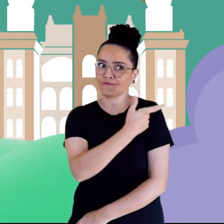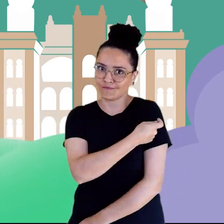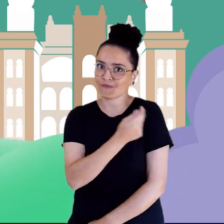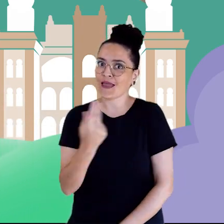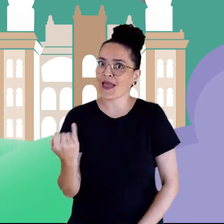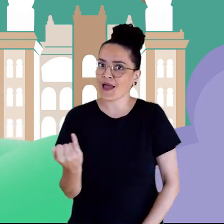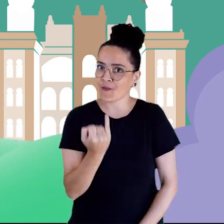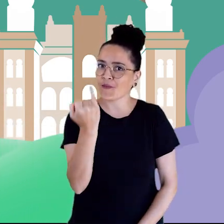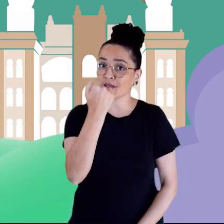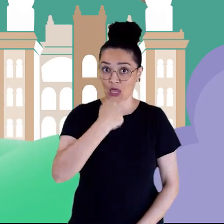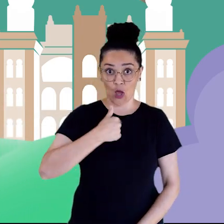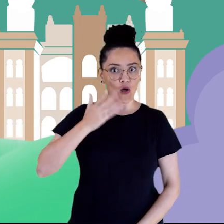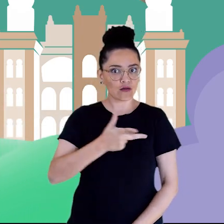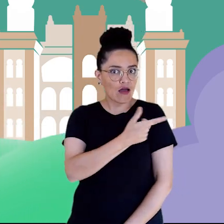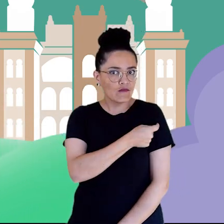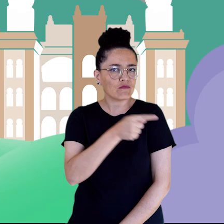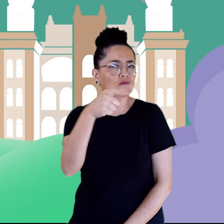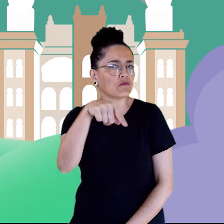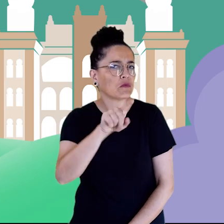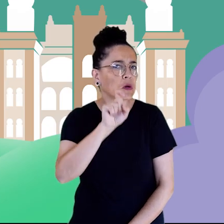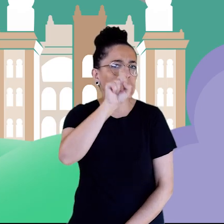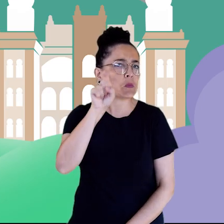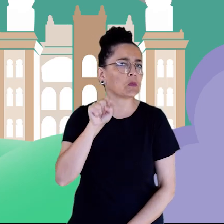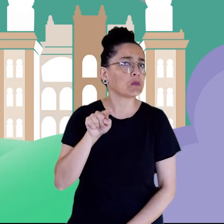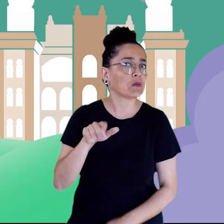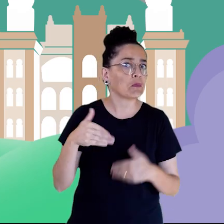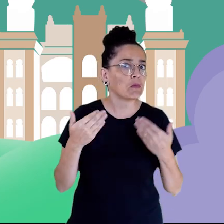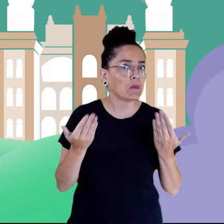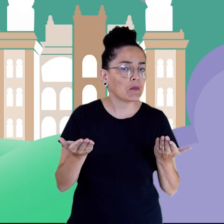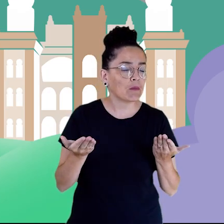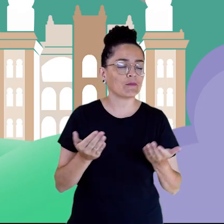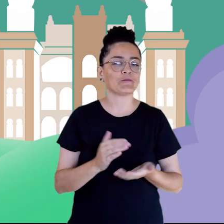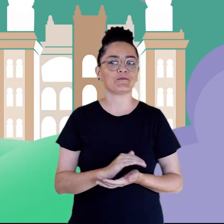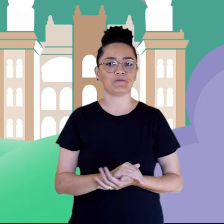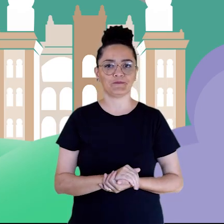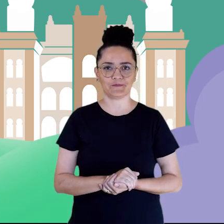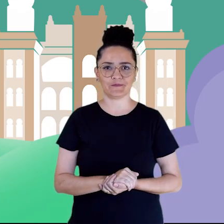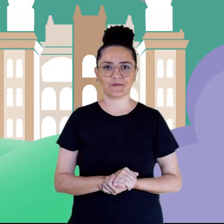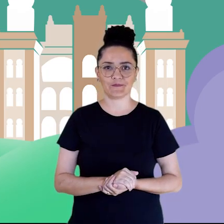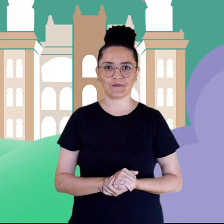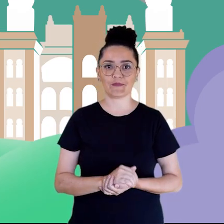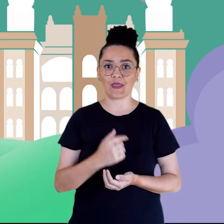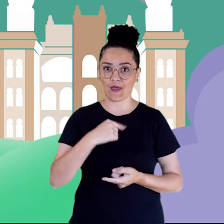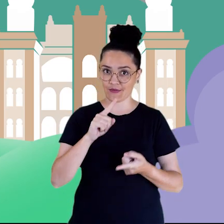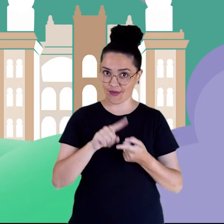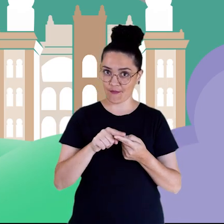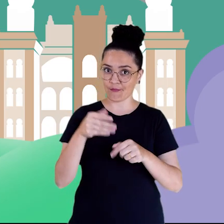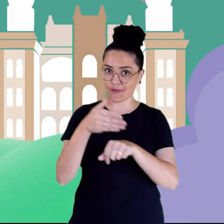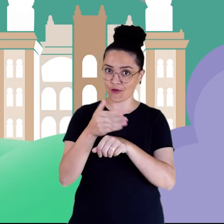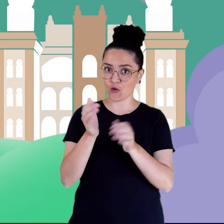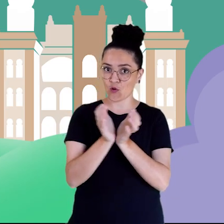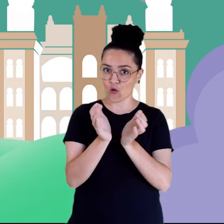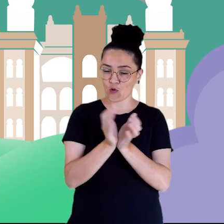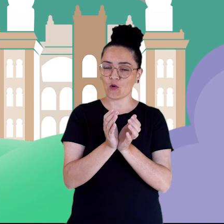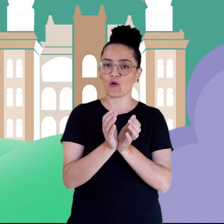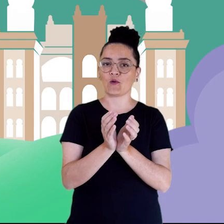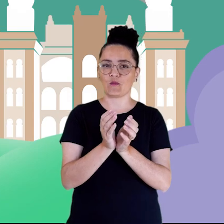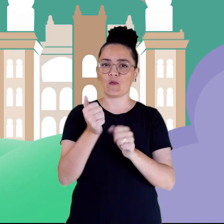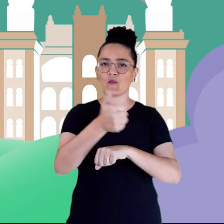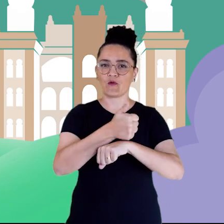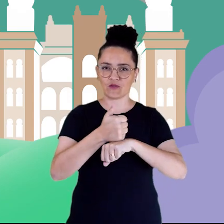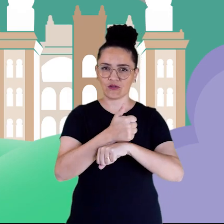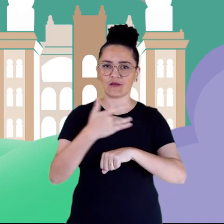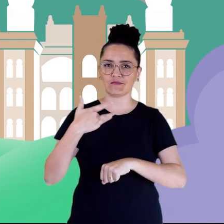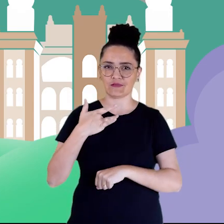Eu já me vacinei, e vocês? Eu estou aqui em nome da equipe de profissionais de saúde do Fernandes Figueira